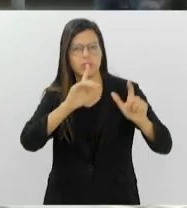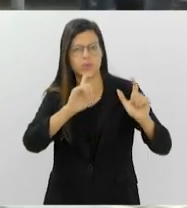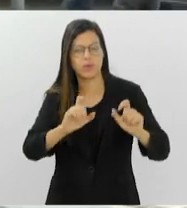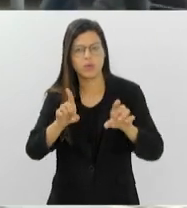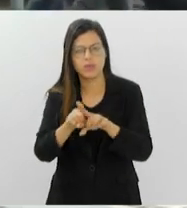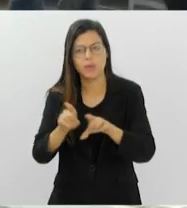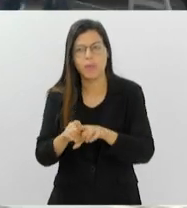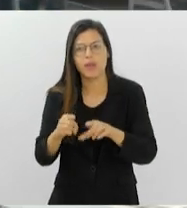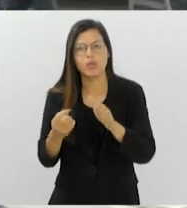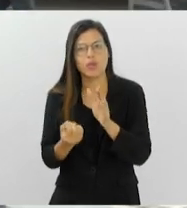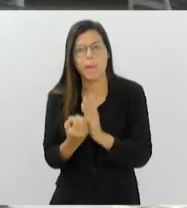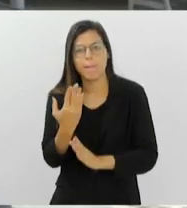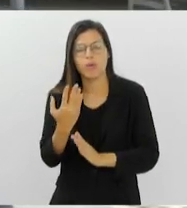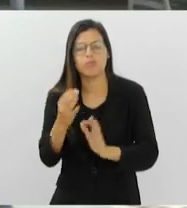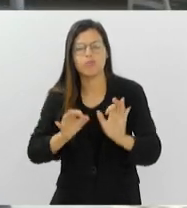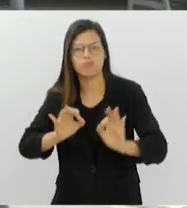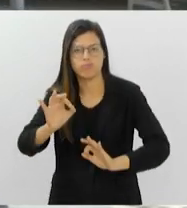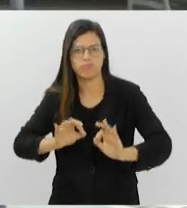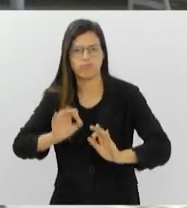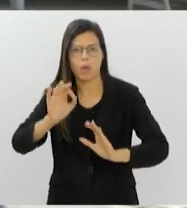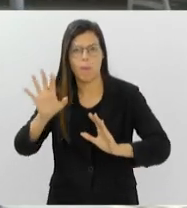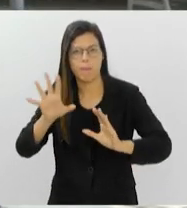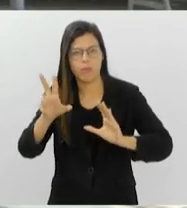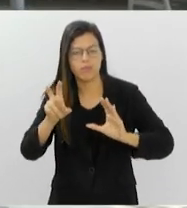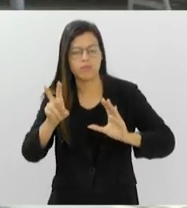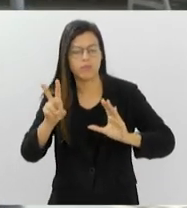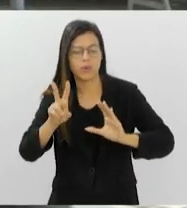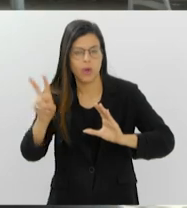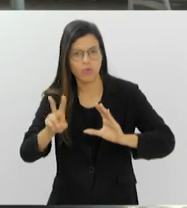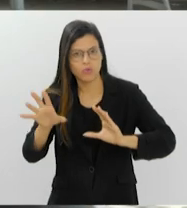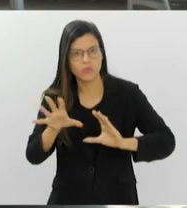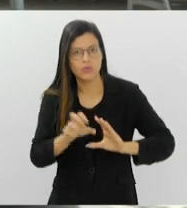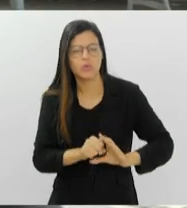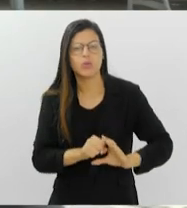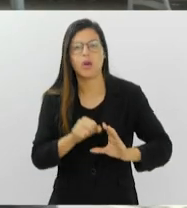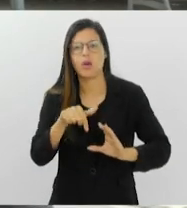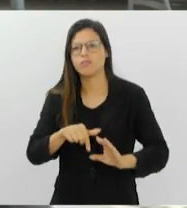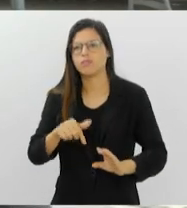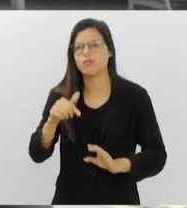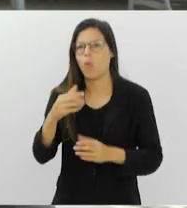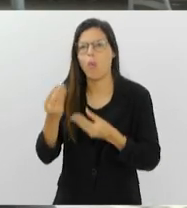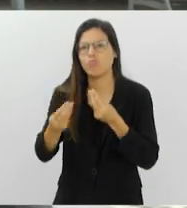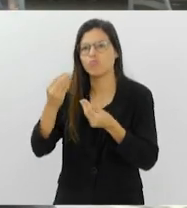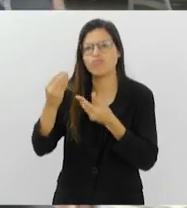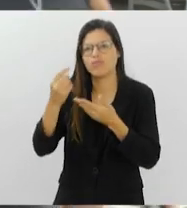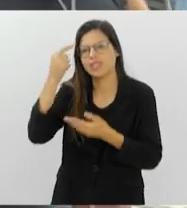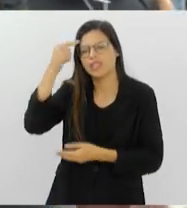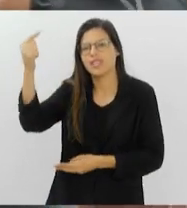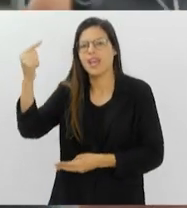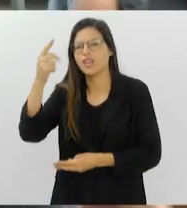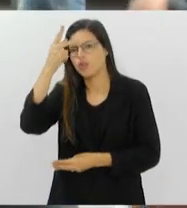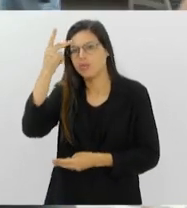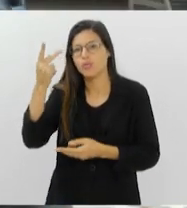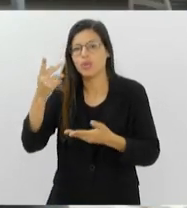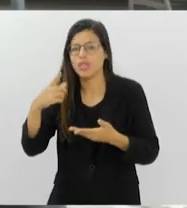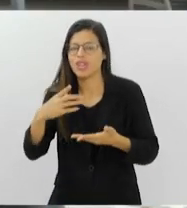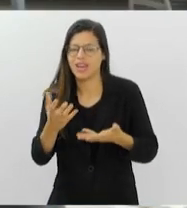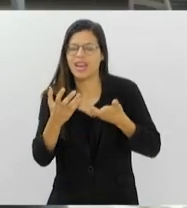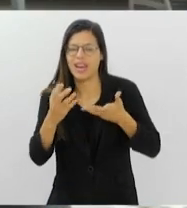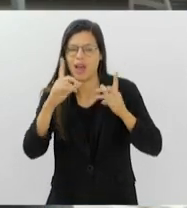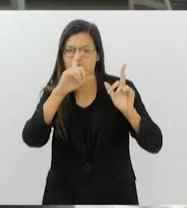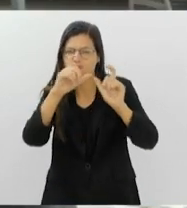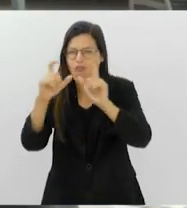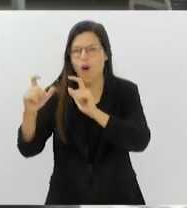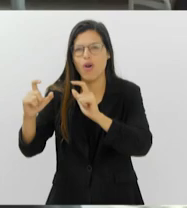audiovisual, como surgiu essa ideia. A gente vê aí que tem muitos pontos turísticos aqui no Rio, muita gente quer tirar foto e guardar essa recordação, mas às vezes